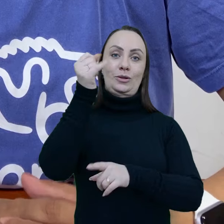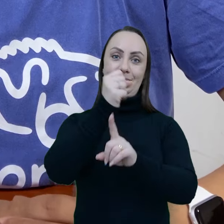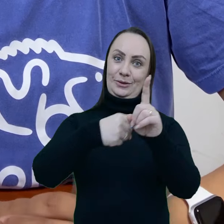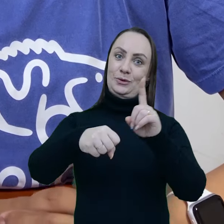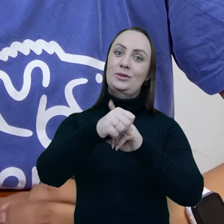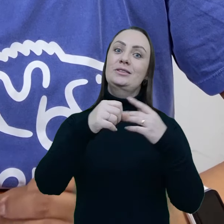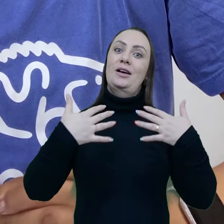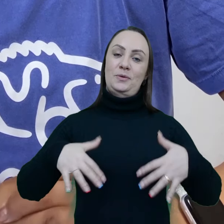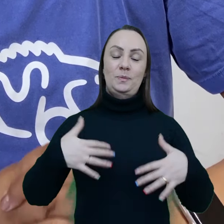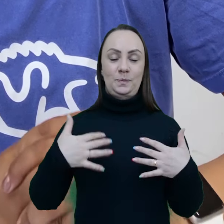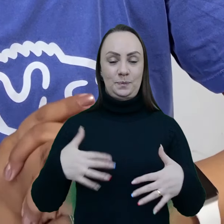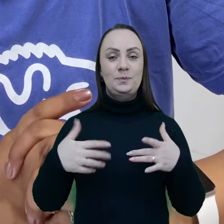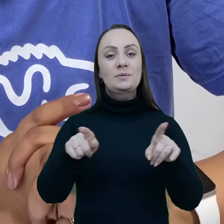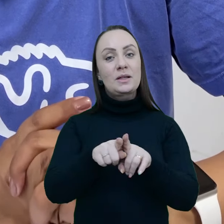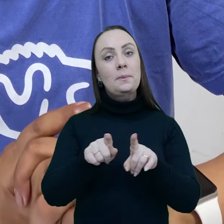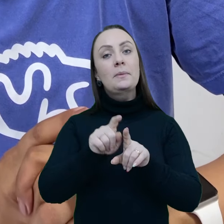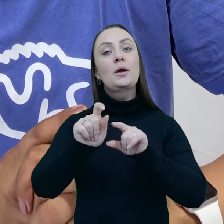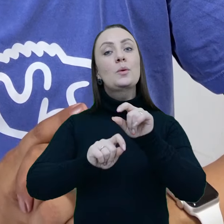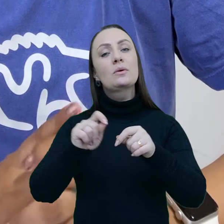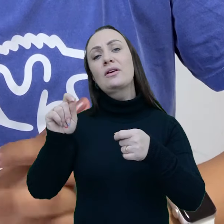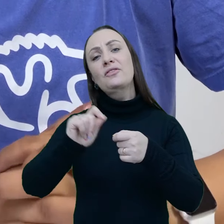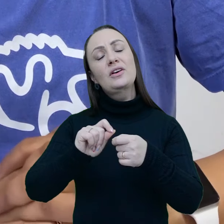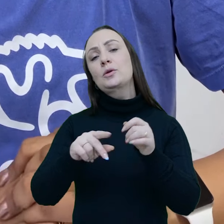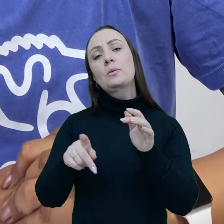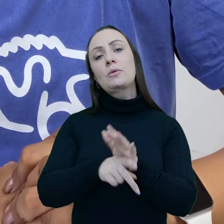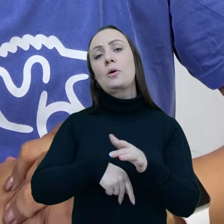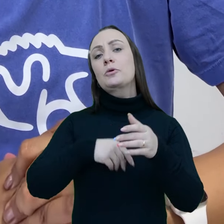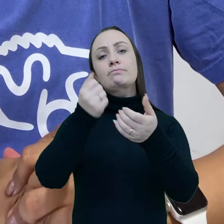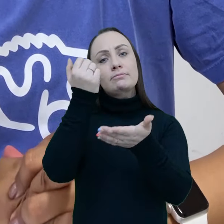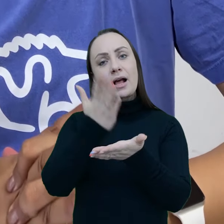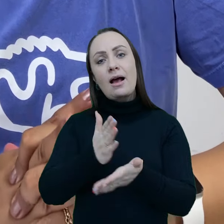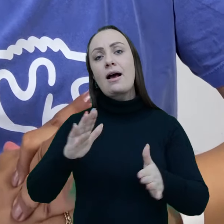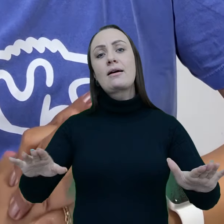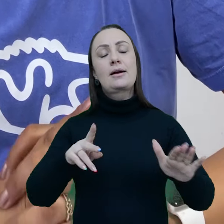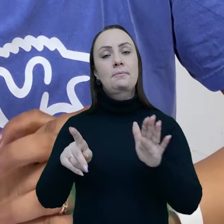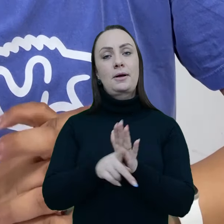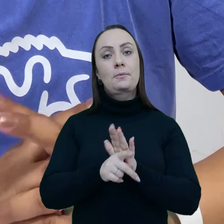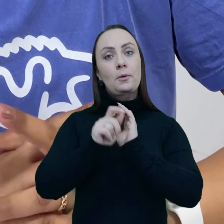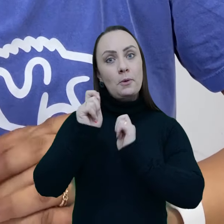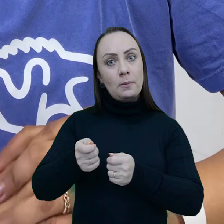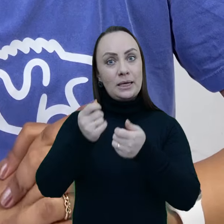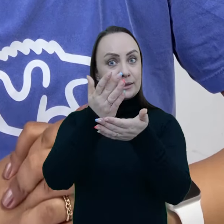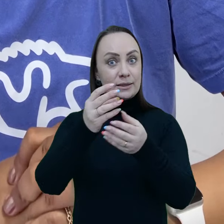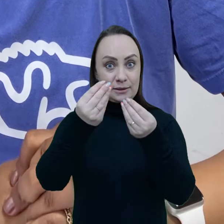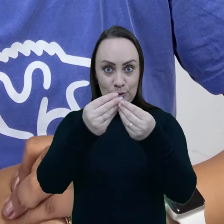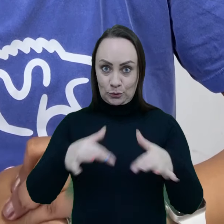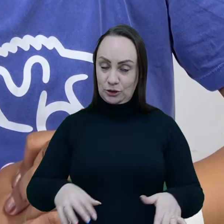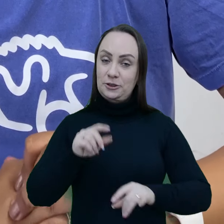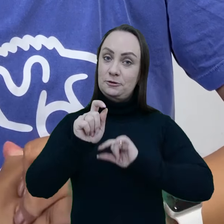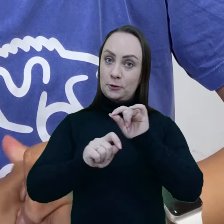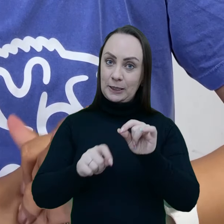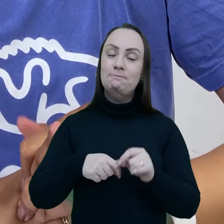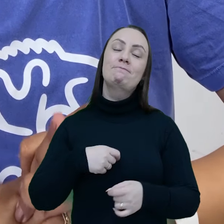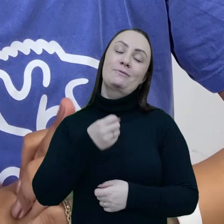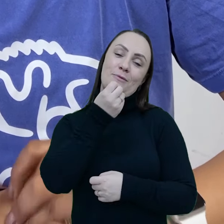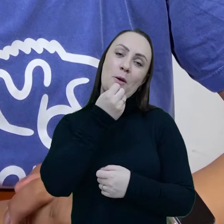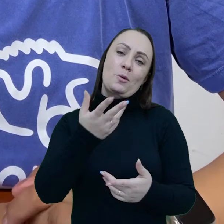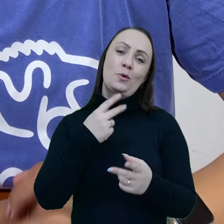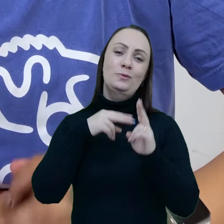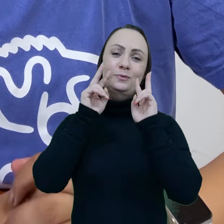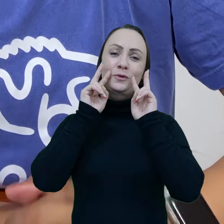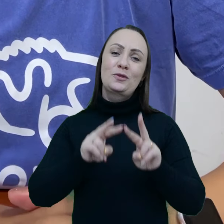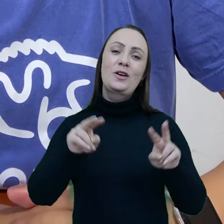uma importância social muito grande por trás dessa pesca. O que tem sido feito para combater essa destruição causada por essas práticas de pesca